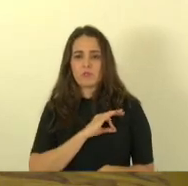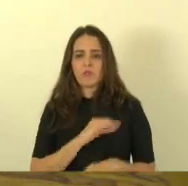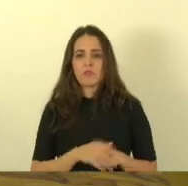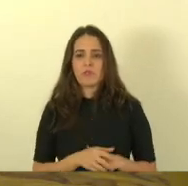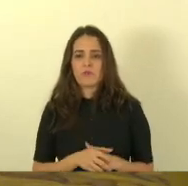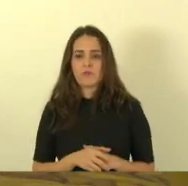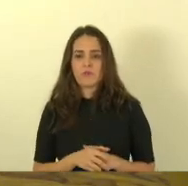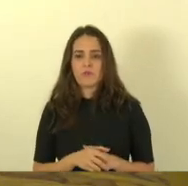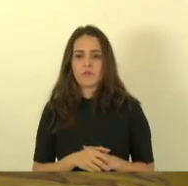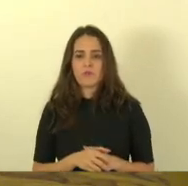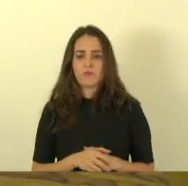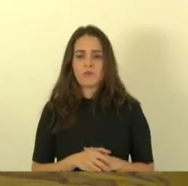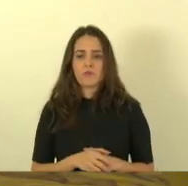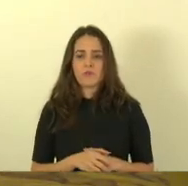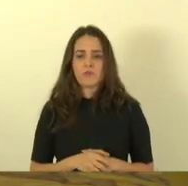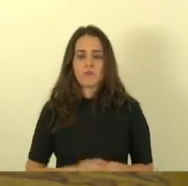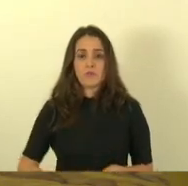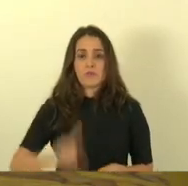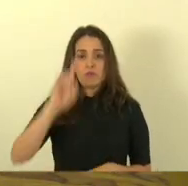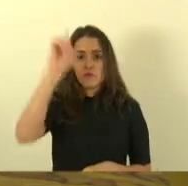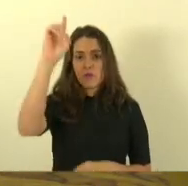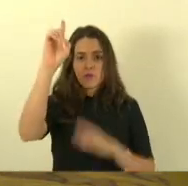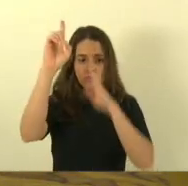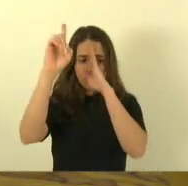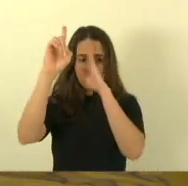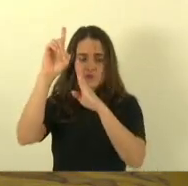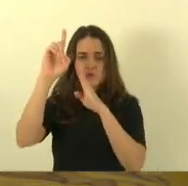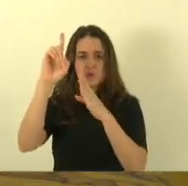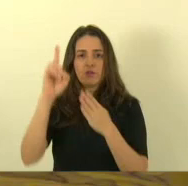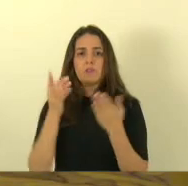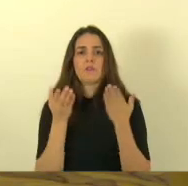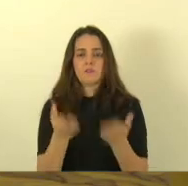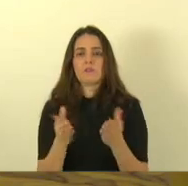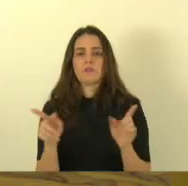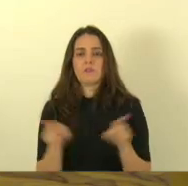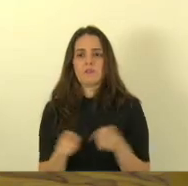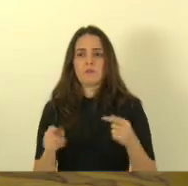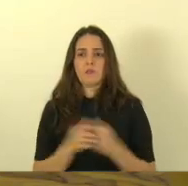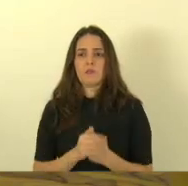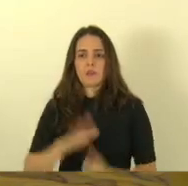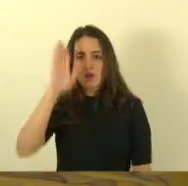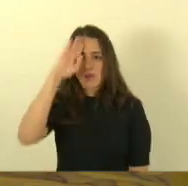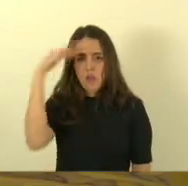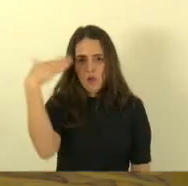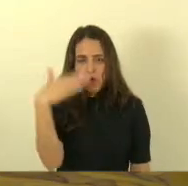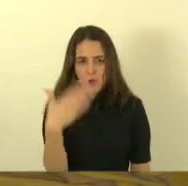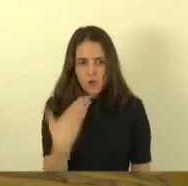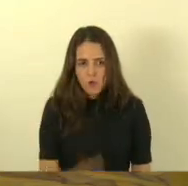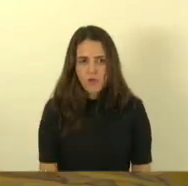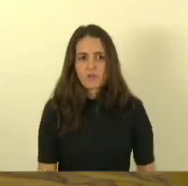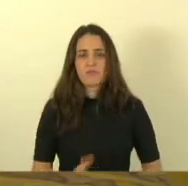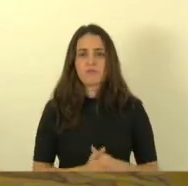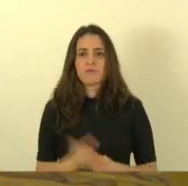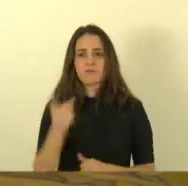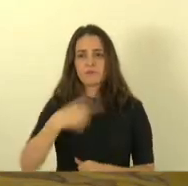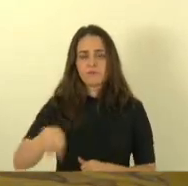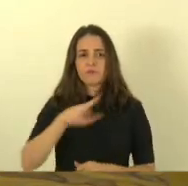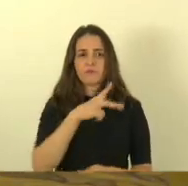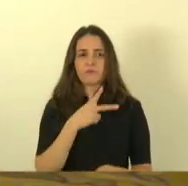primeiramente a Deus mas a vocês a honra por vocês serem